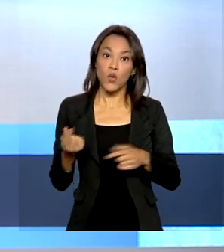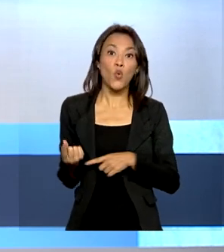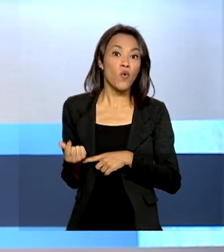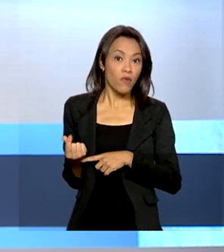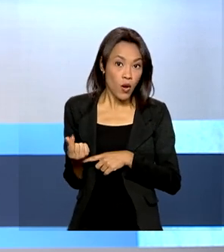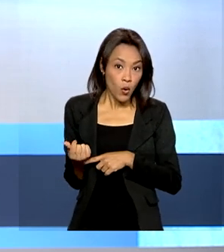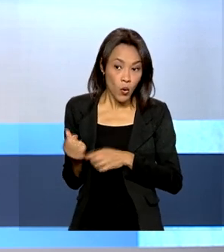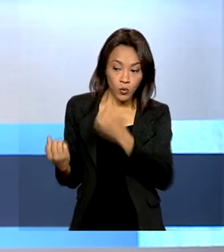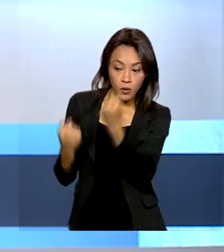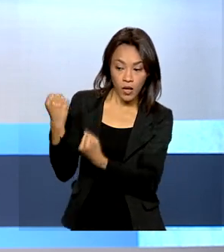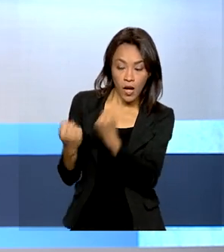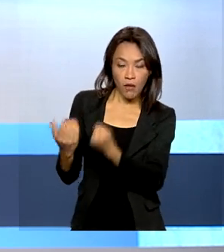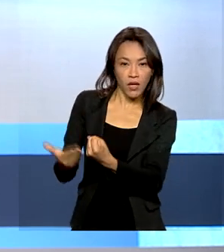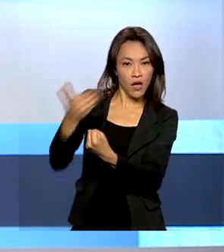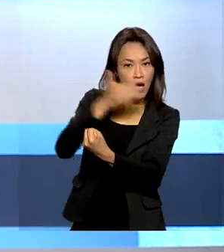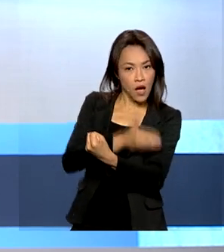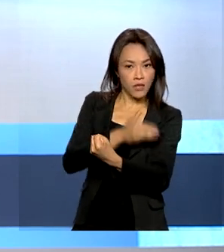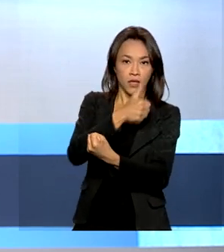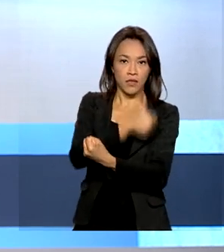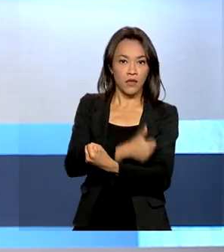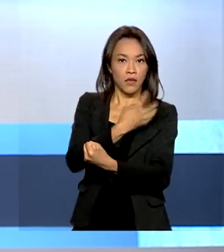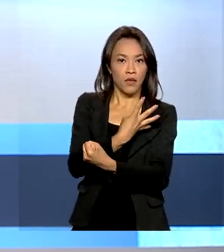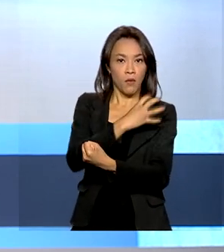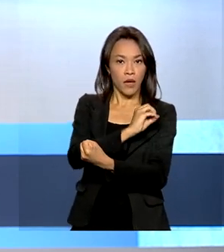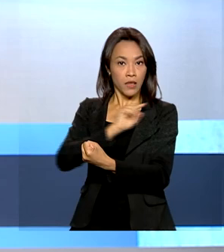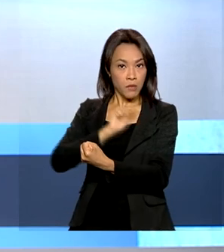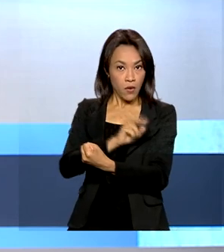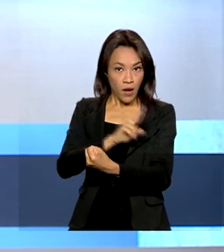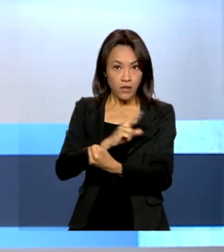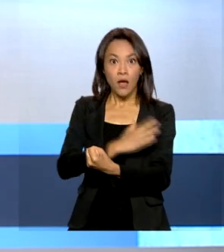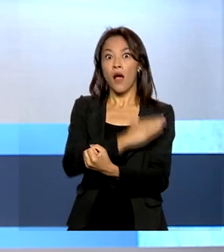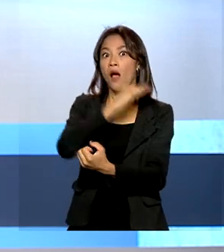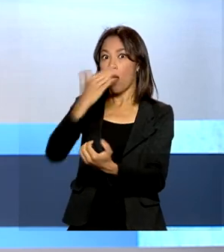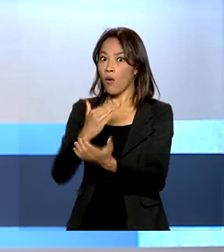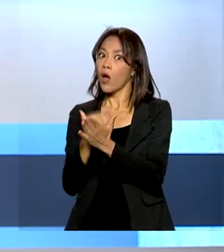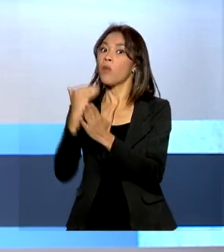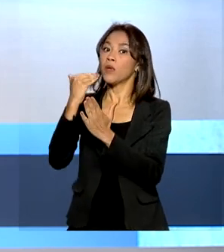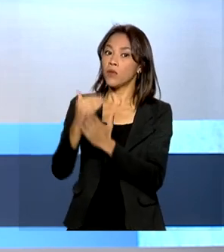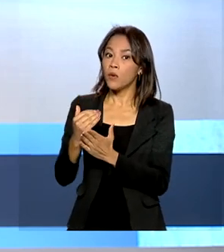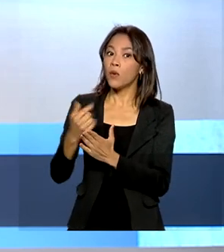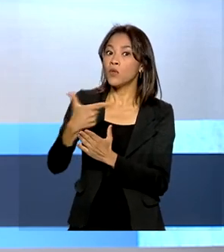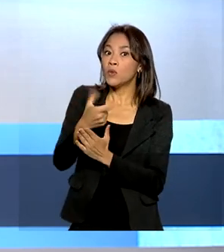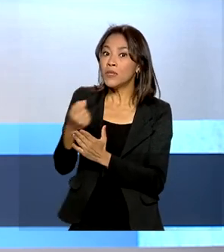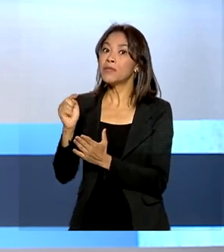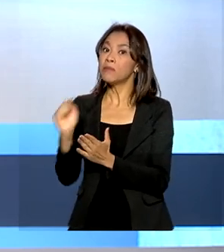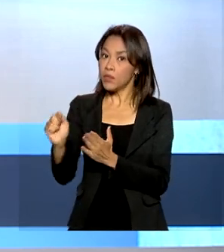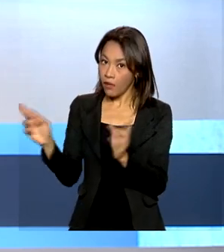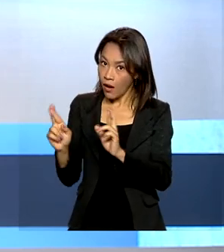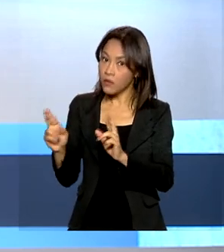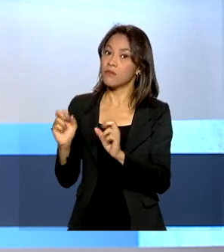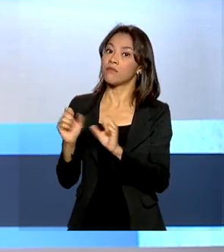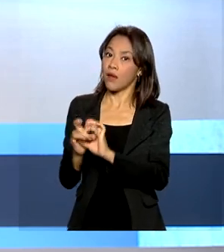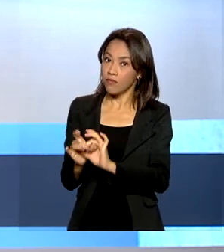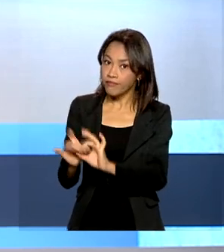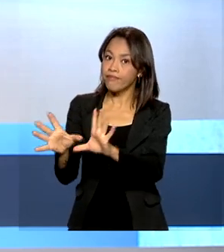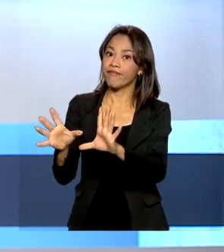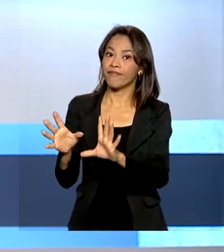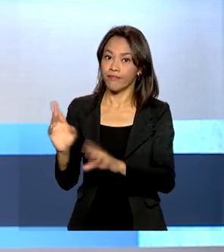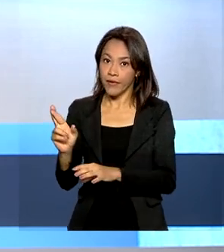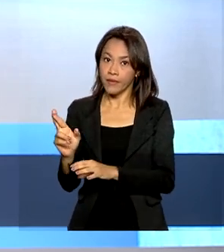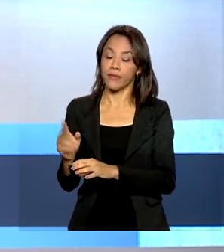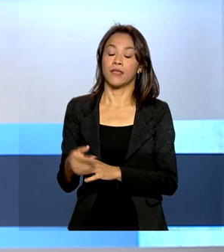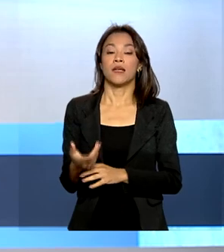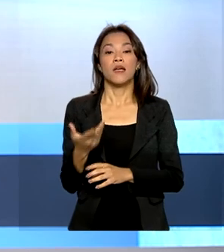automóvel, que antes era de 140 mil reais, agora é de 200 mil reais. E, a partir deste ano, a